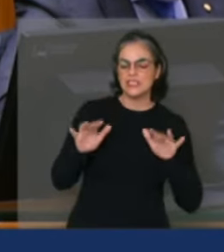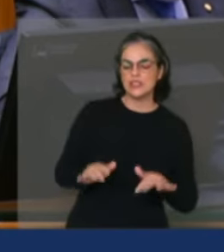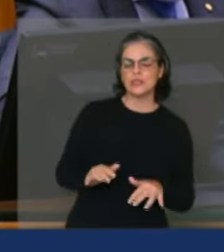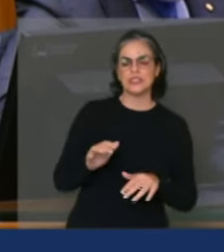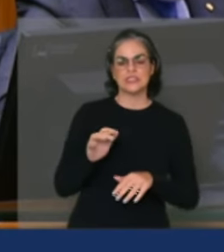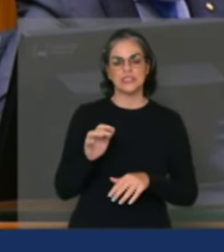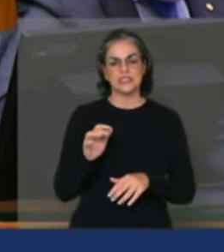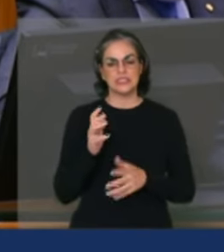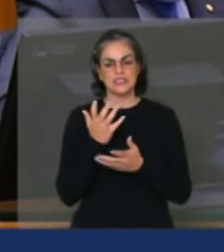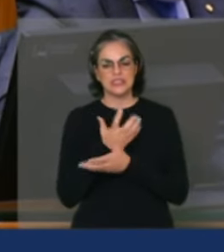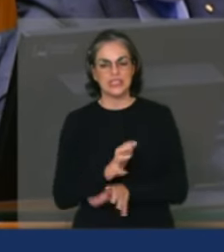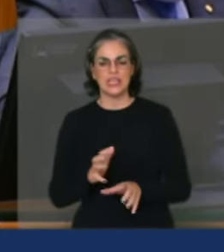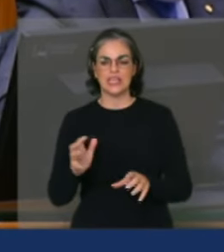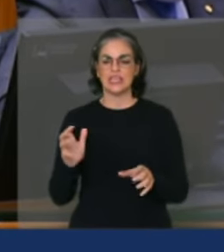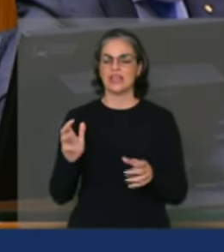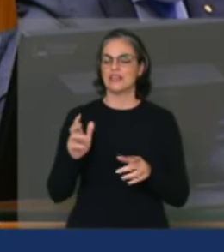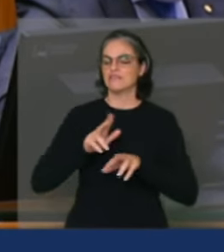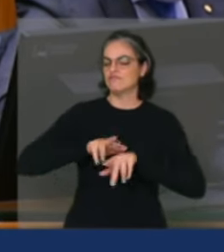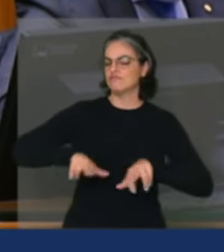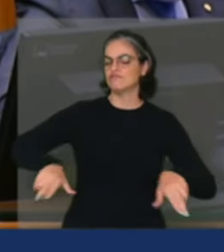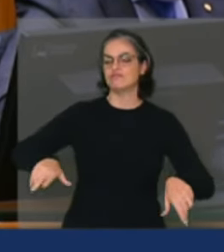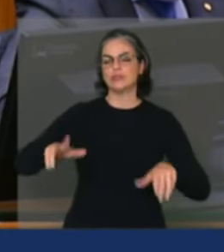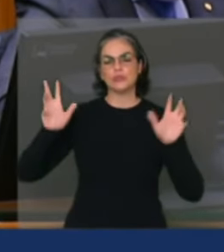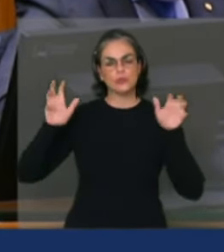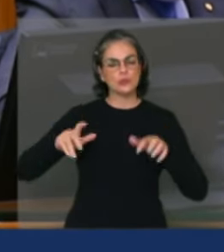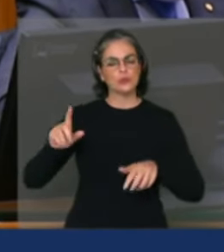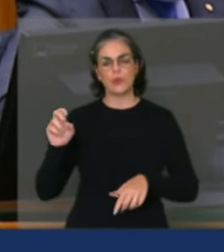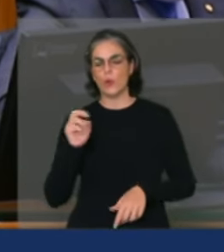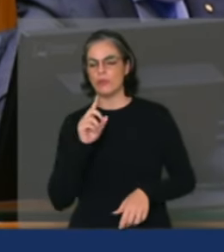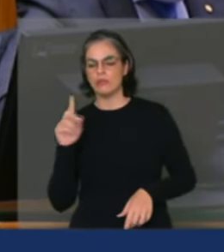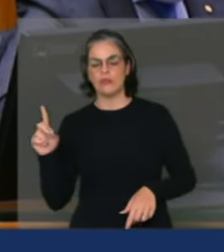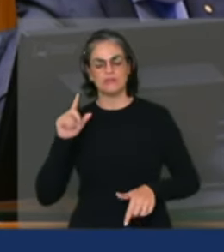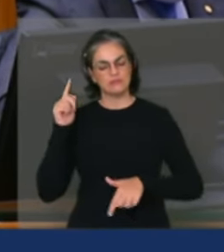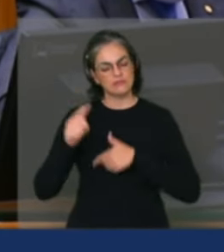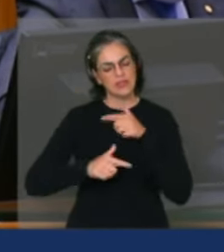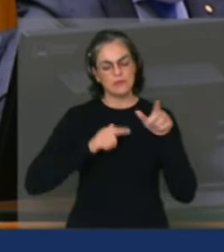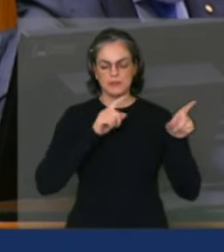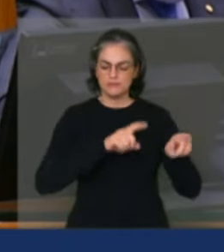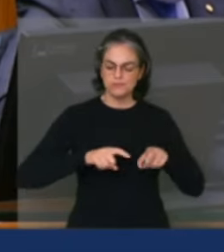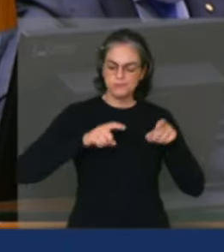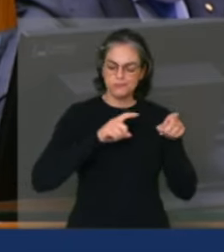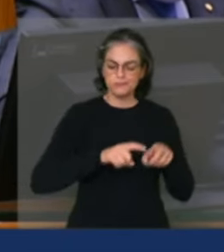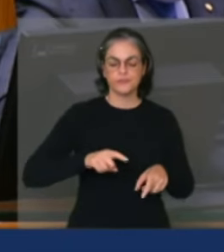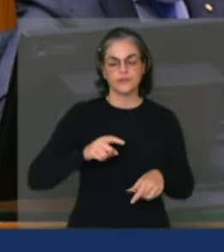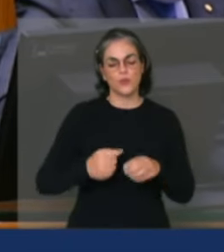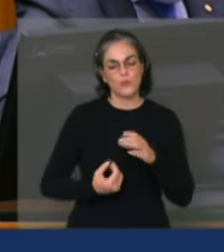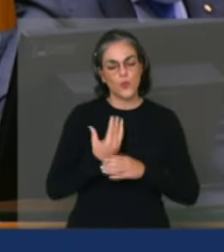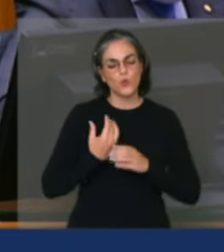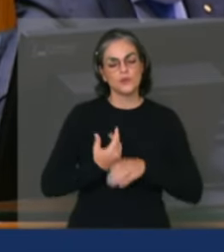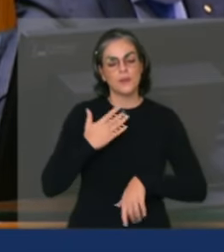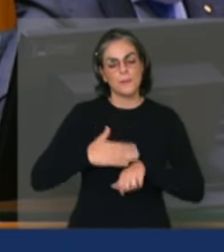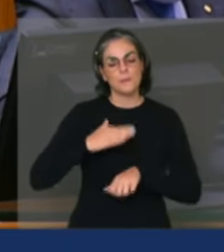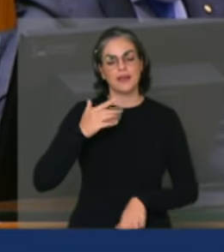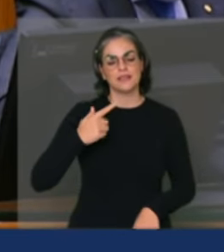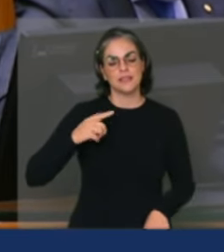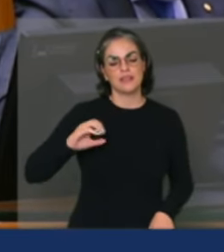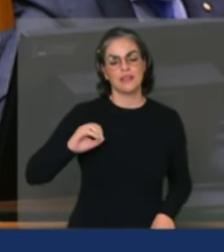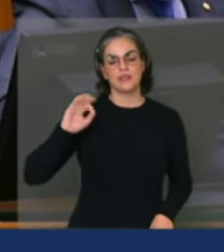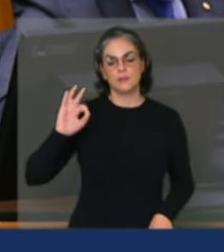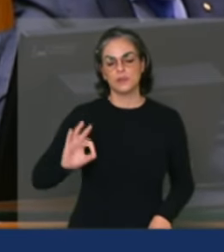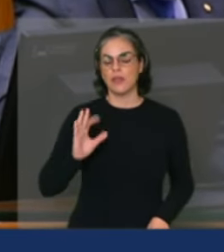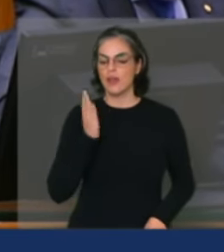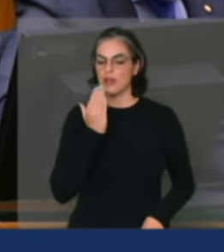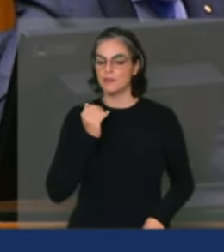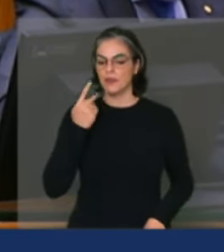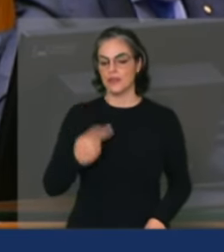trabalhando de uma forma laboral para produzir mais de 70% de alimento no Brasil e